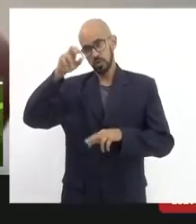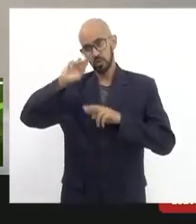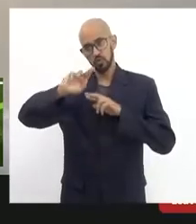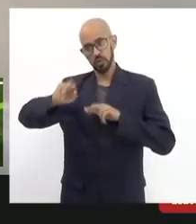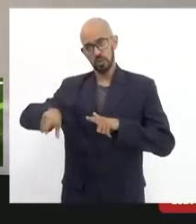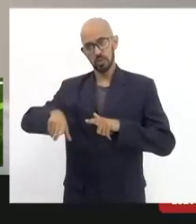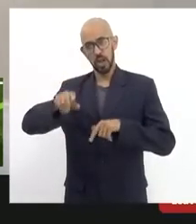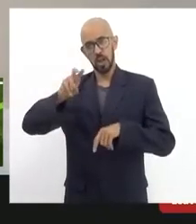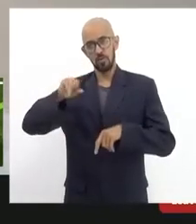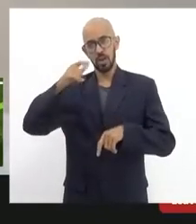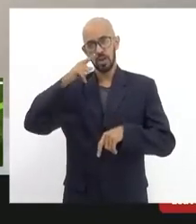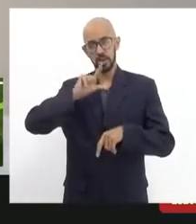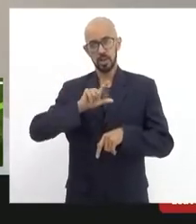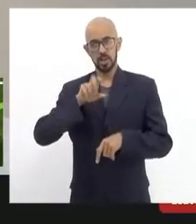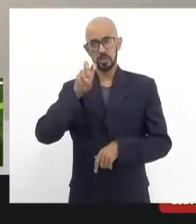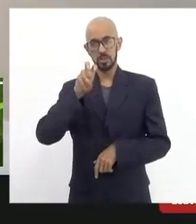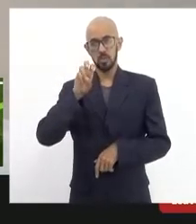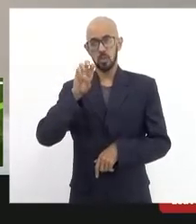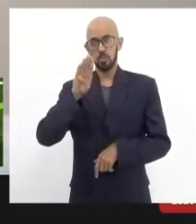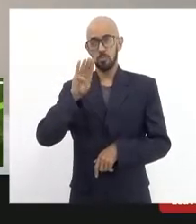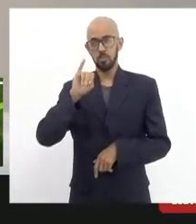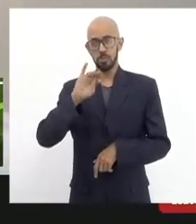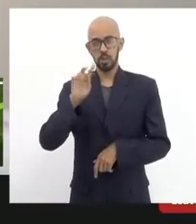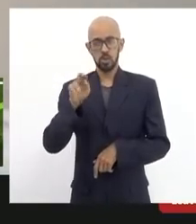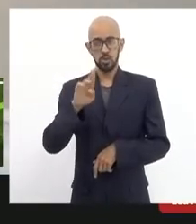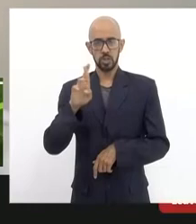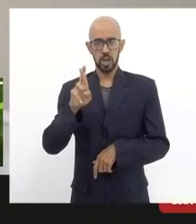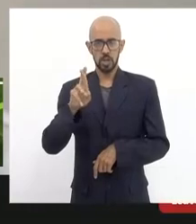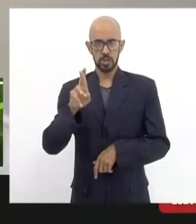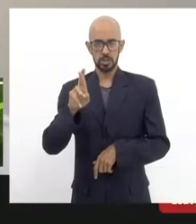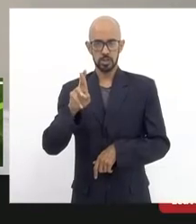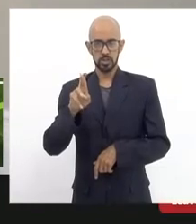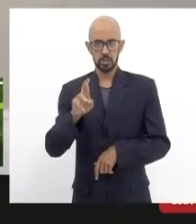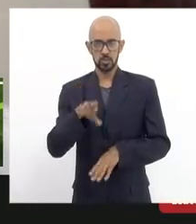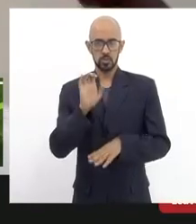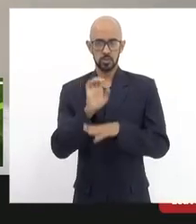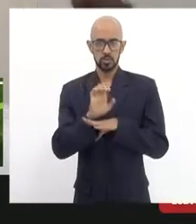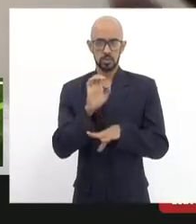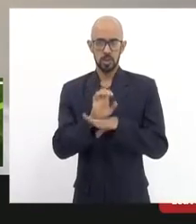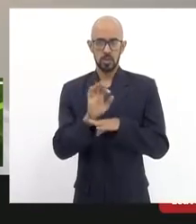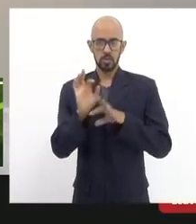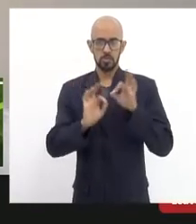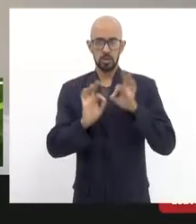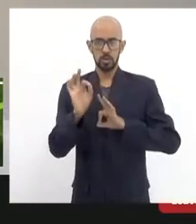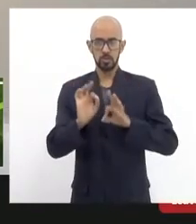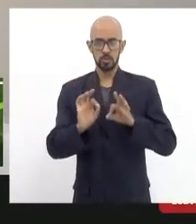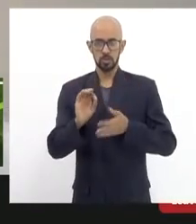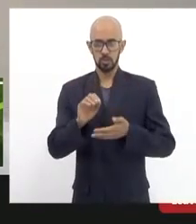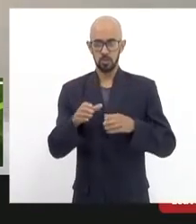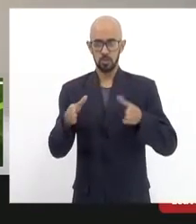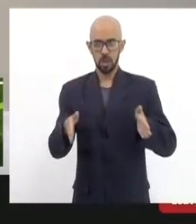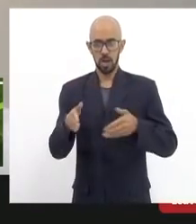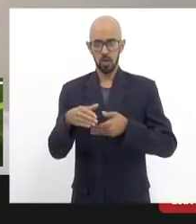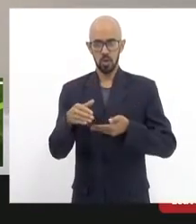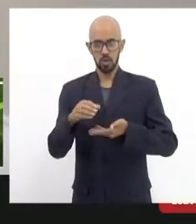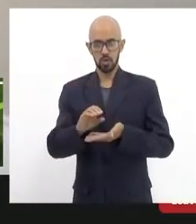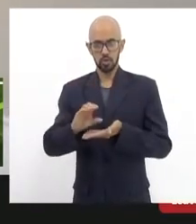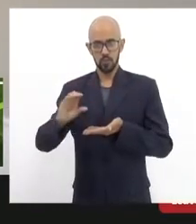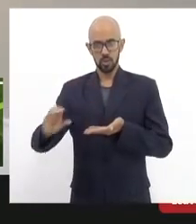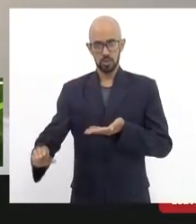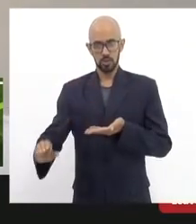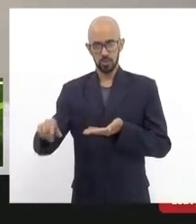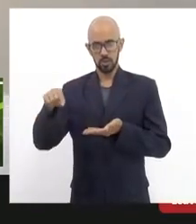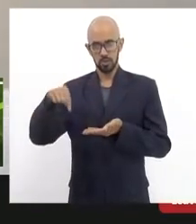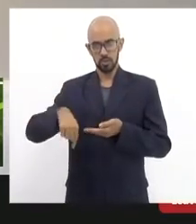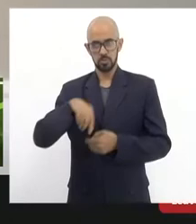Prefeitura vai ganhar agora 5 bilhões o Estado está planejando um pacote de investimentos para o Rio de Janeiro